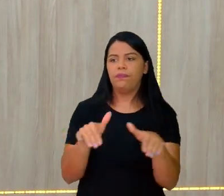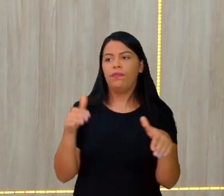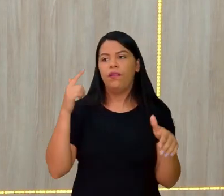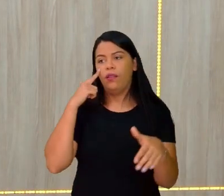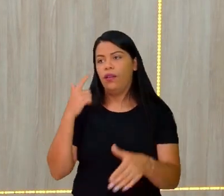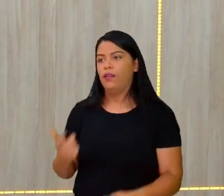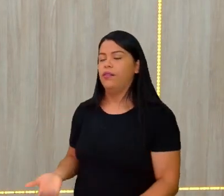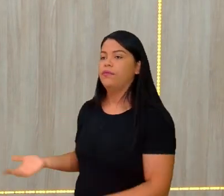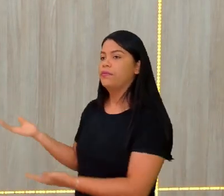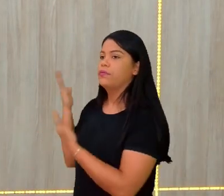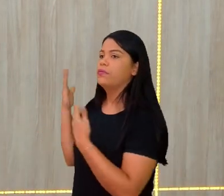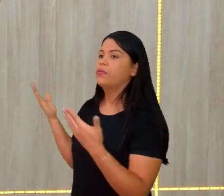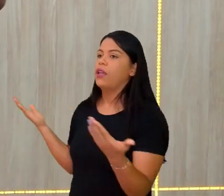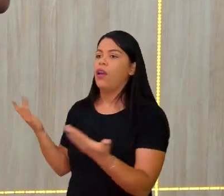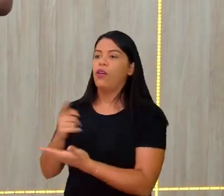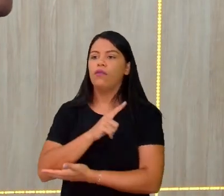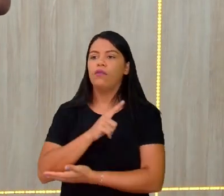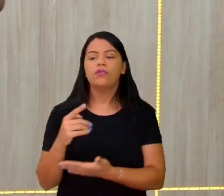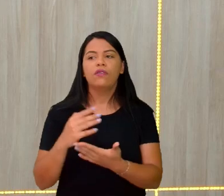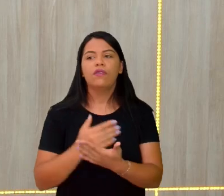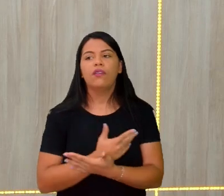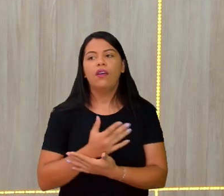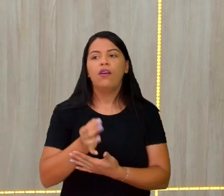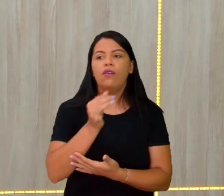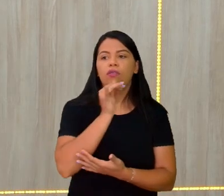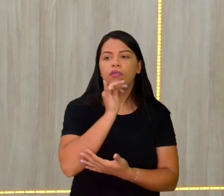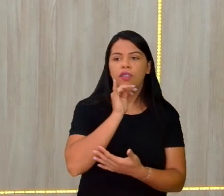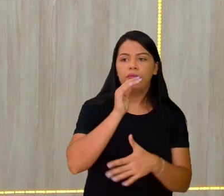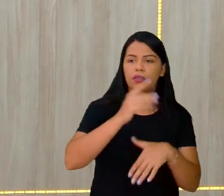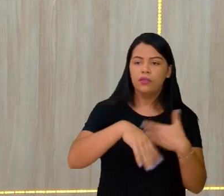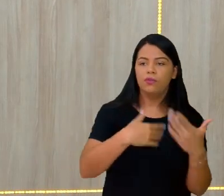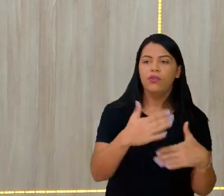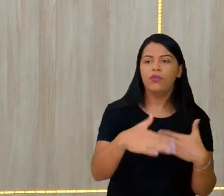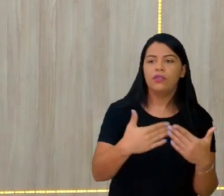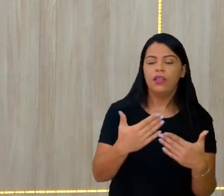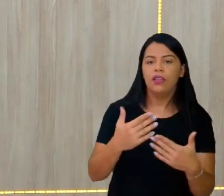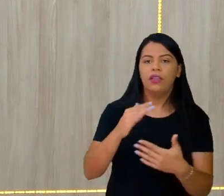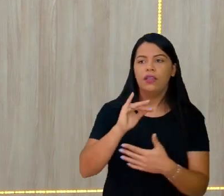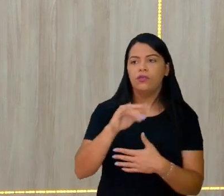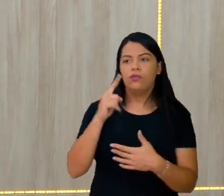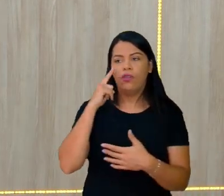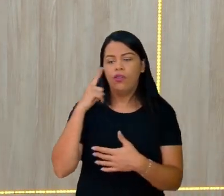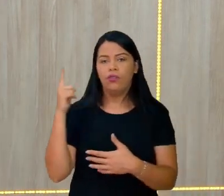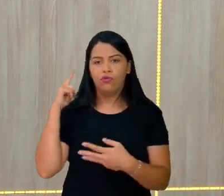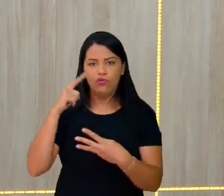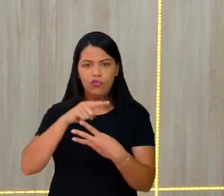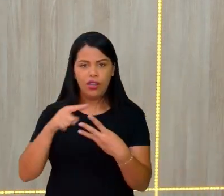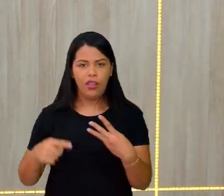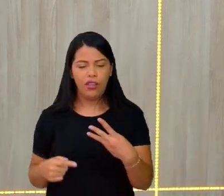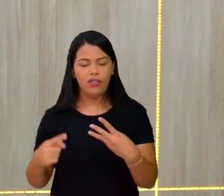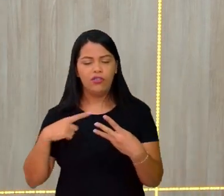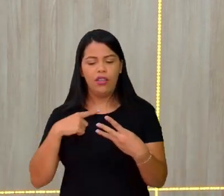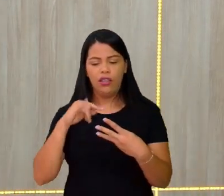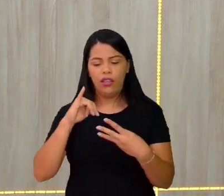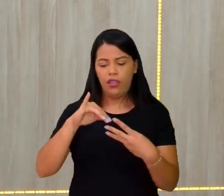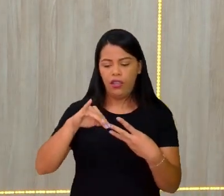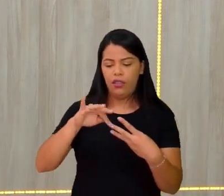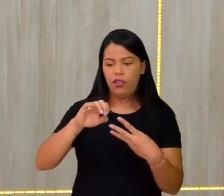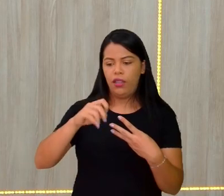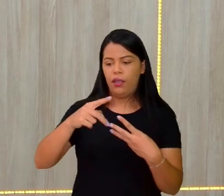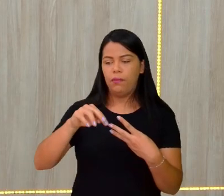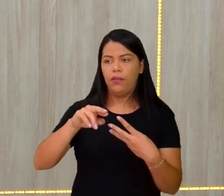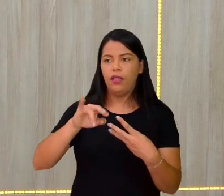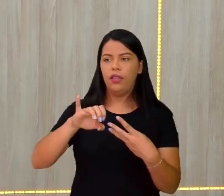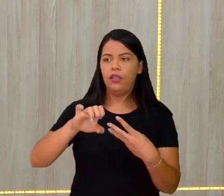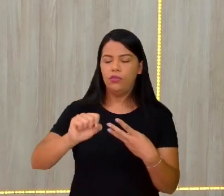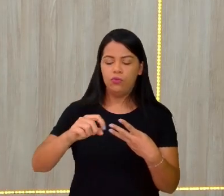vê exemplos desse processo, né? Inteperismo. Erosão. É bem